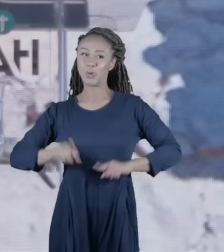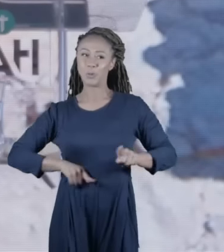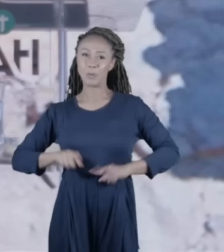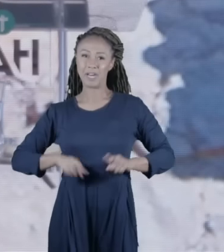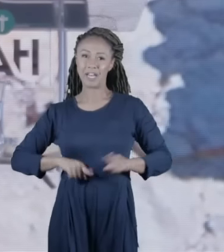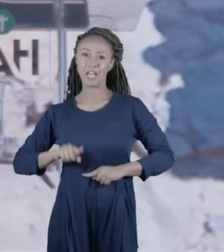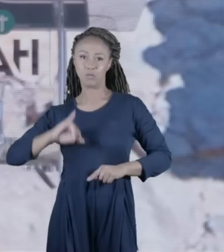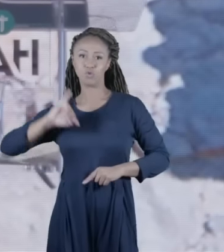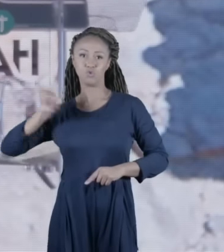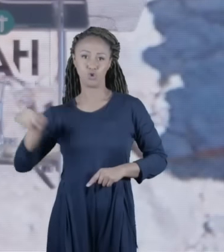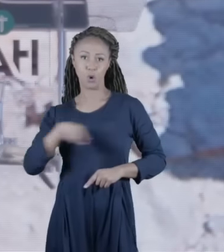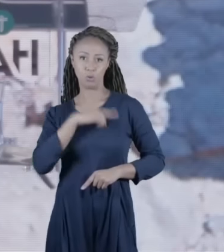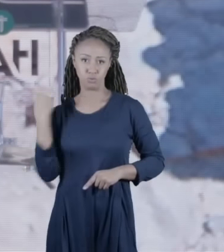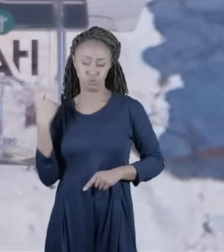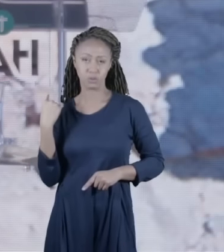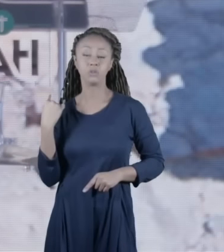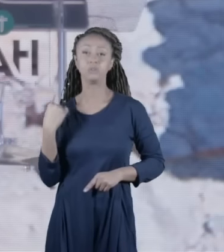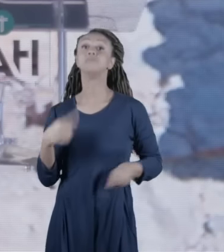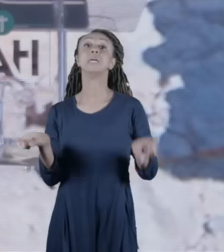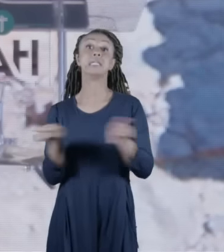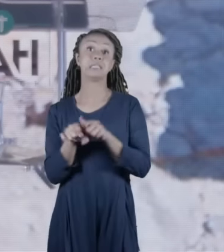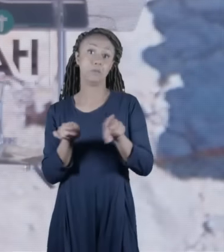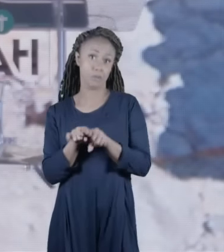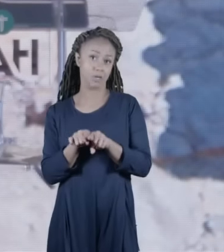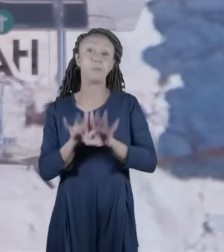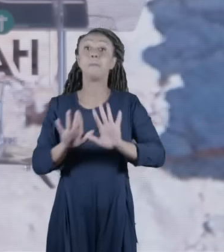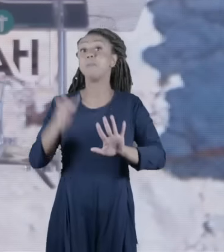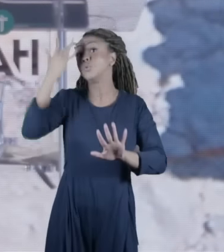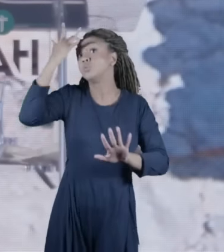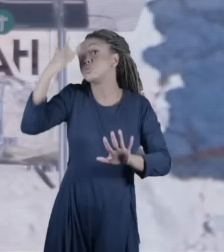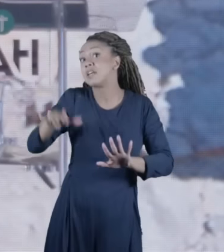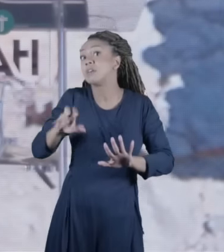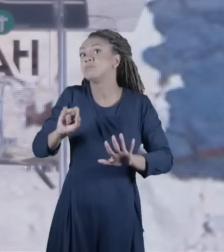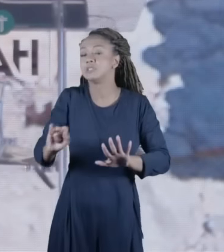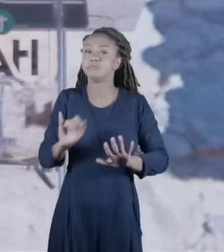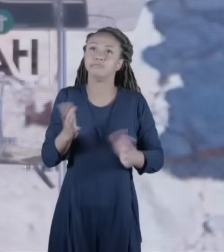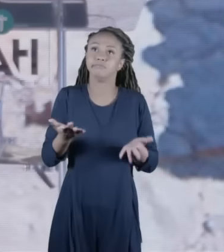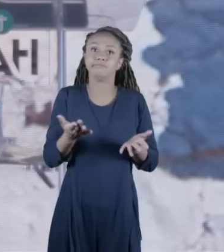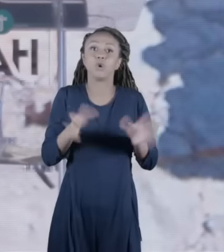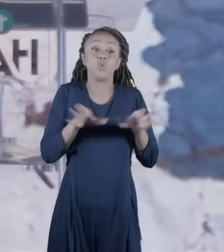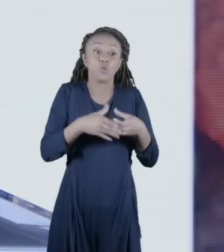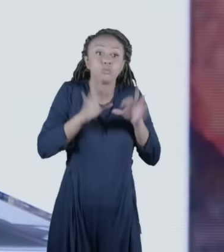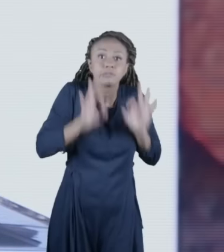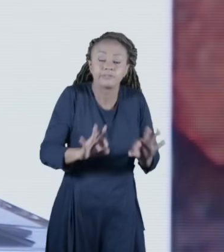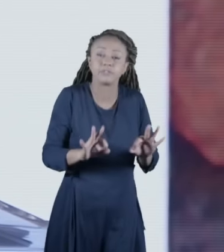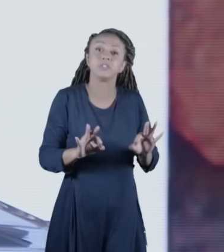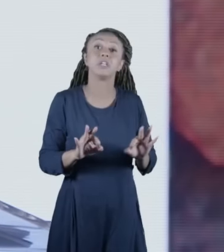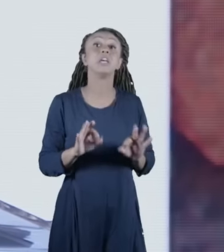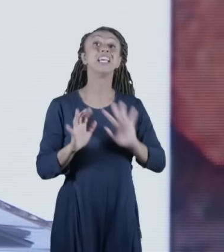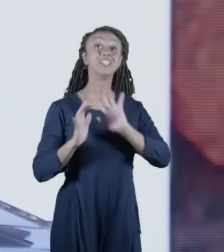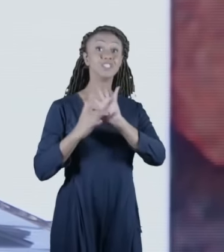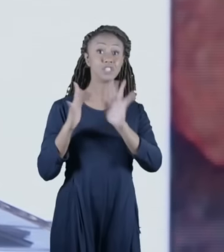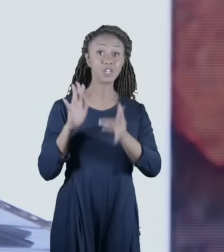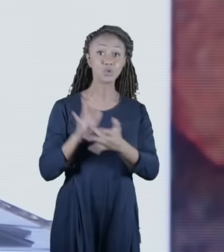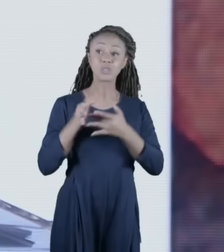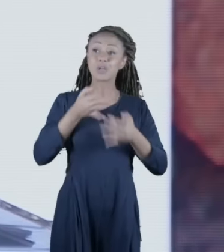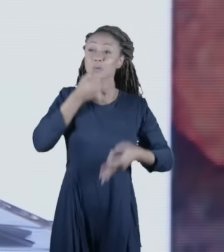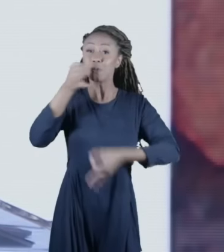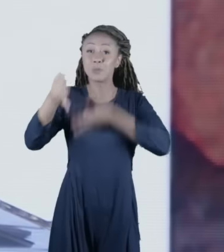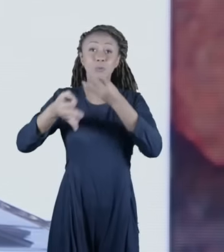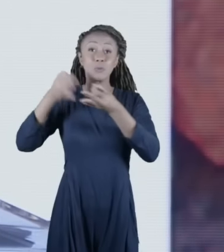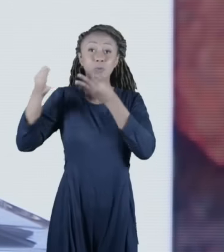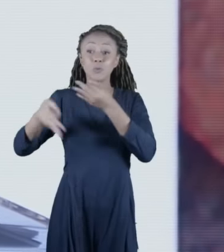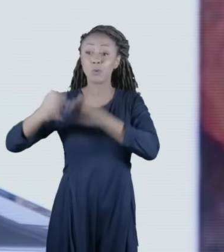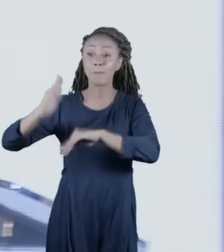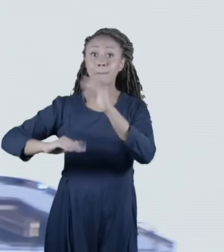não tem certeza se ele era essênio mas isso é importante quando Jesus critica o judaísmo ele não está criticando o judaísmo como um todo ele está